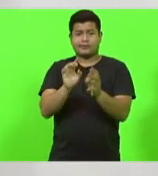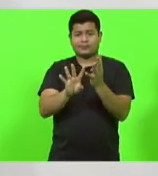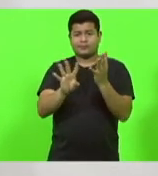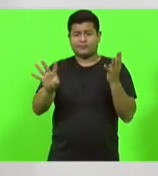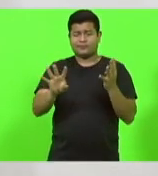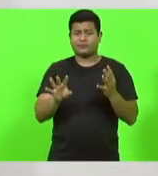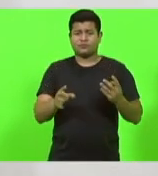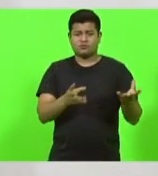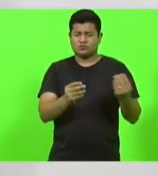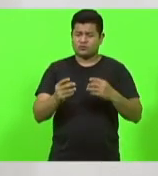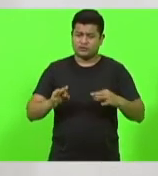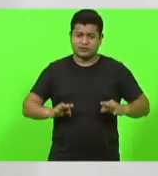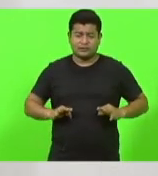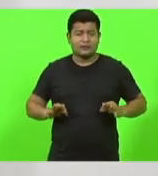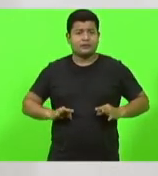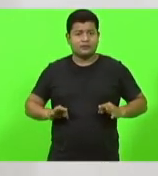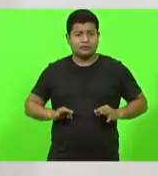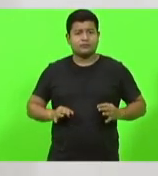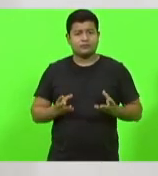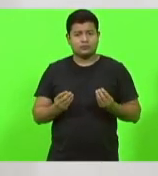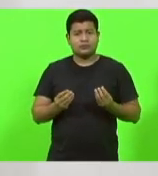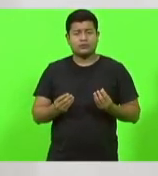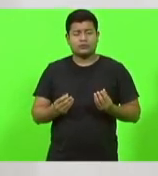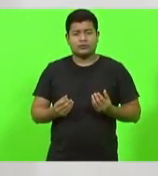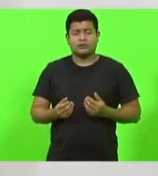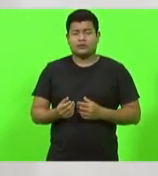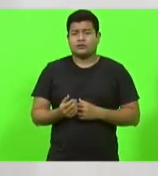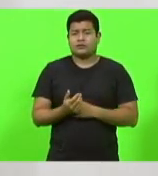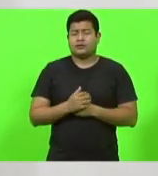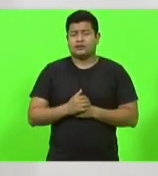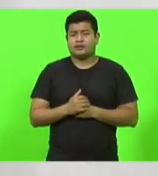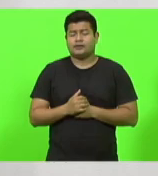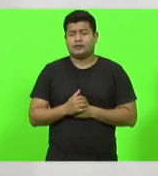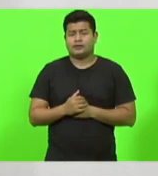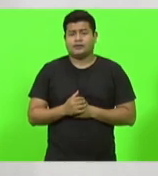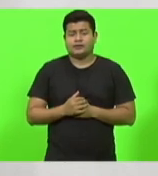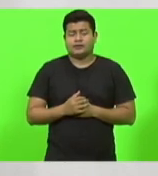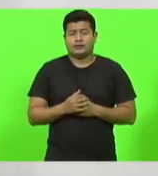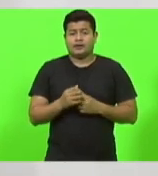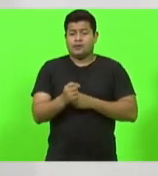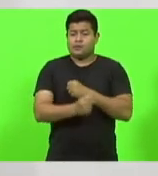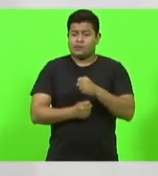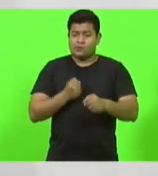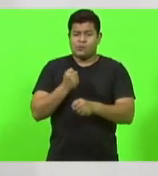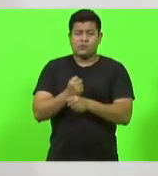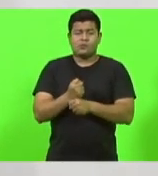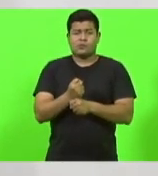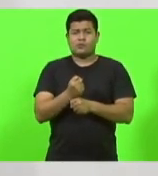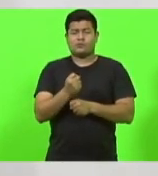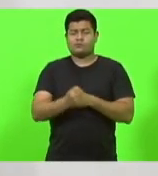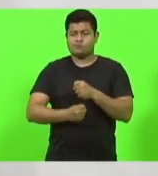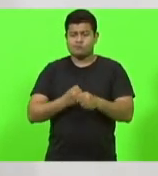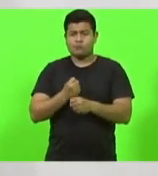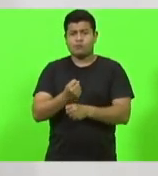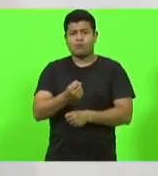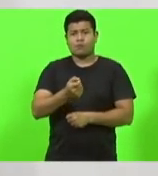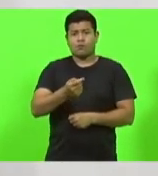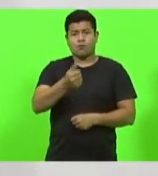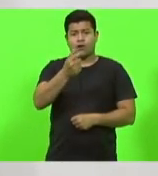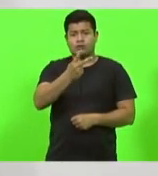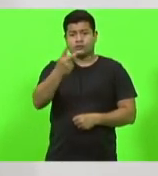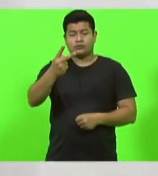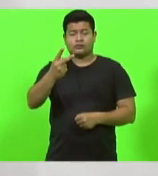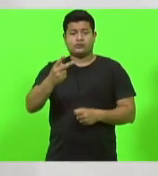é muito forte, aonde, depois de um ano e tanto de pandemia, aonde não deu de fazer as cirurgias eletivas